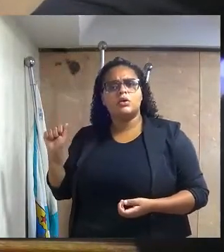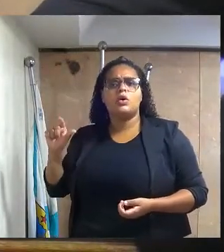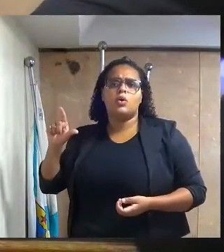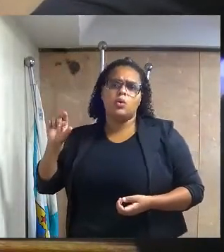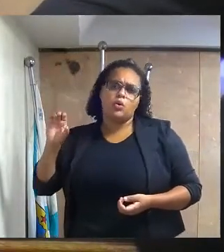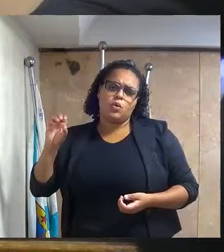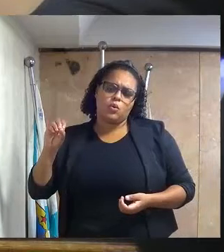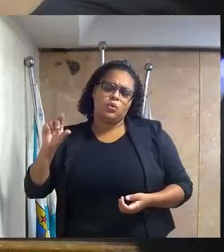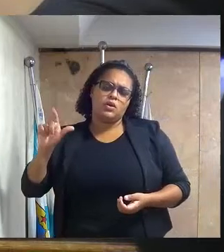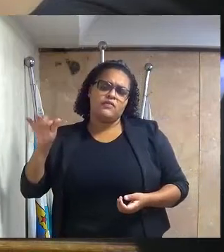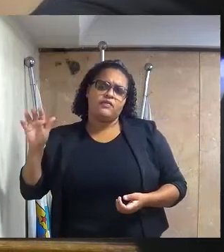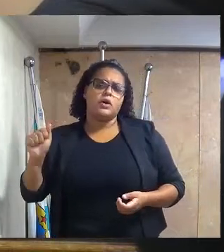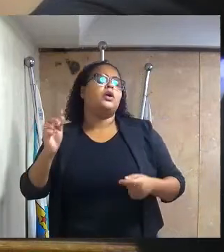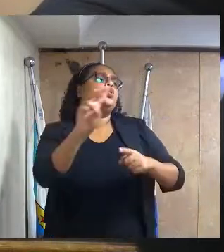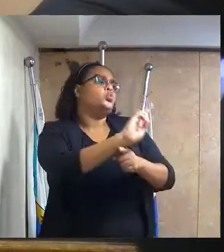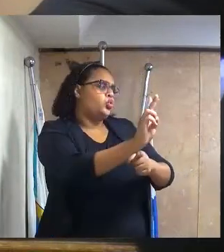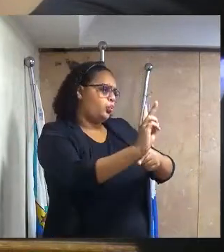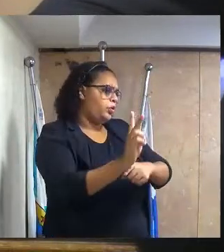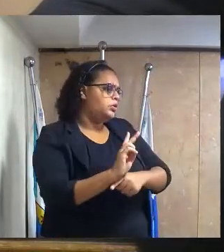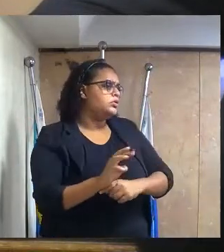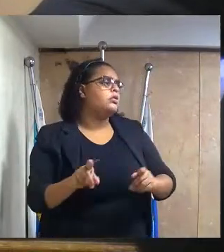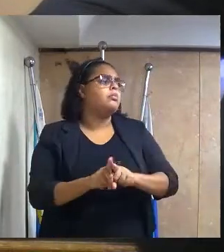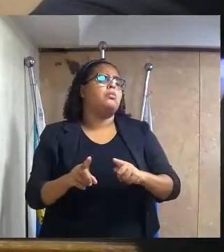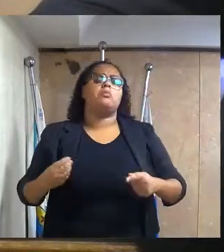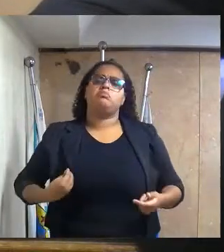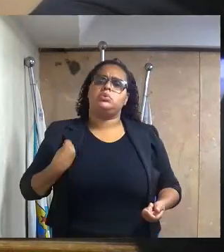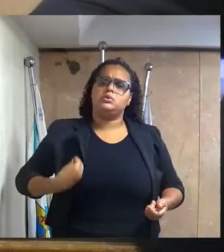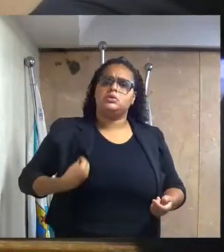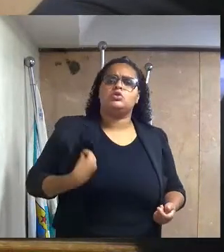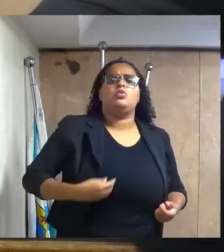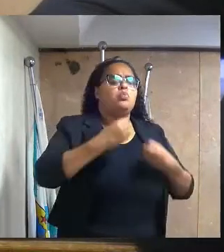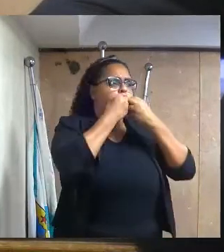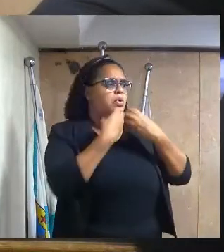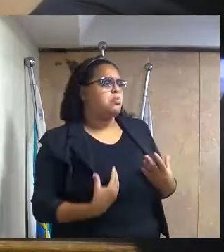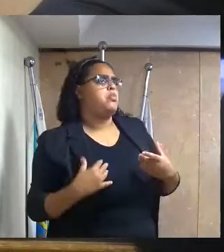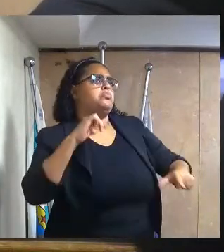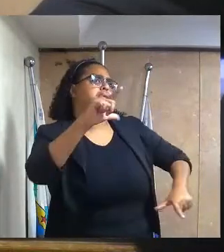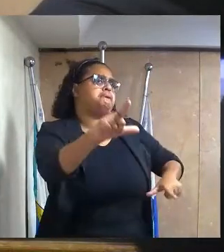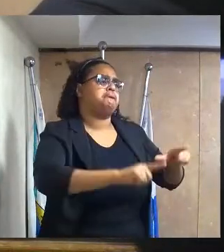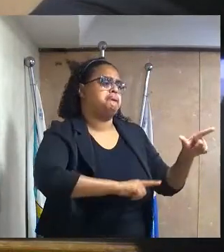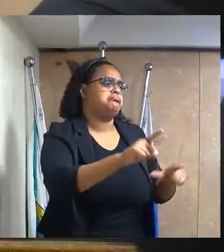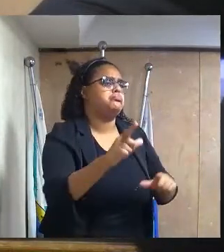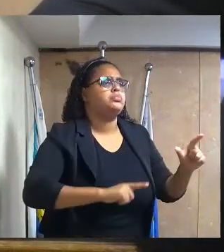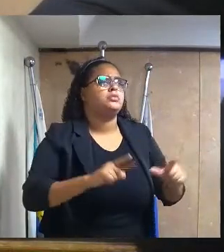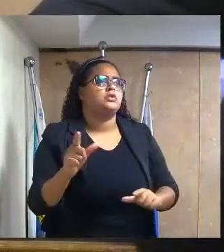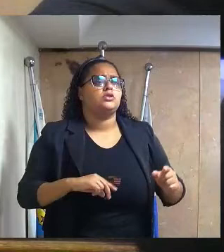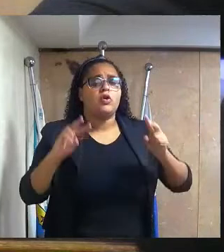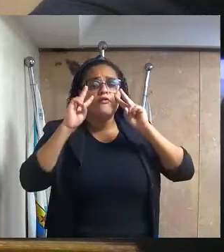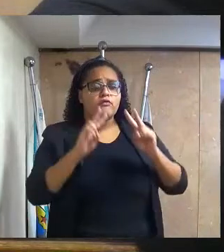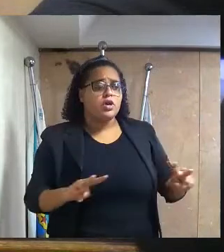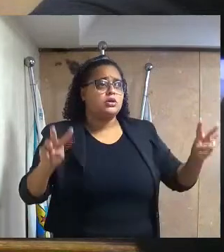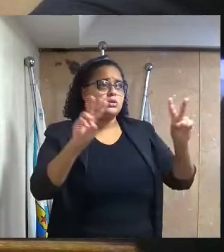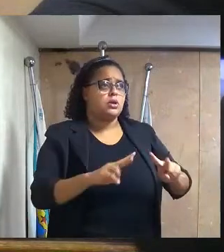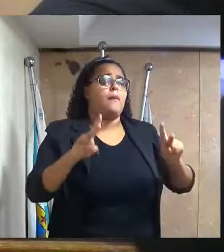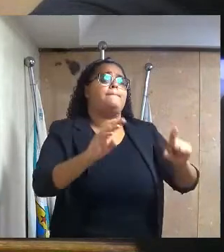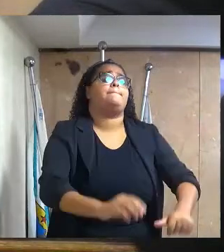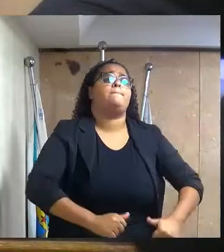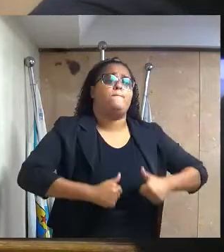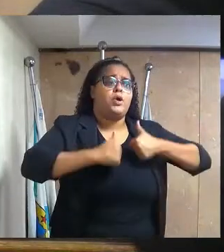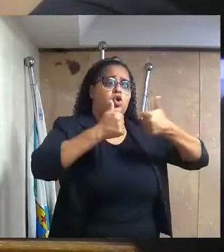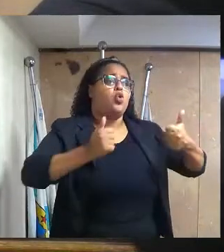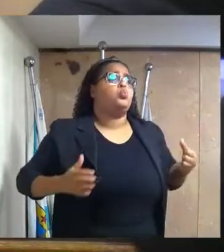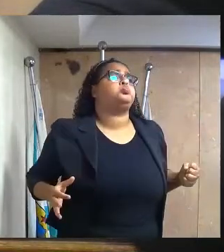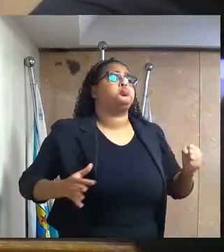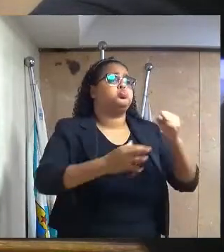Pinto, supervisor de operação barra presente, pelos relevantes serviços prestados, visando promover maiores condições de